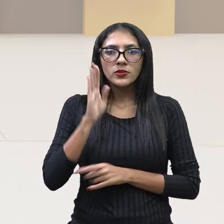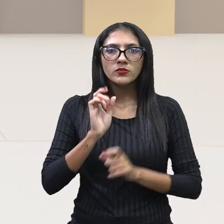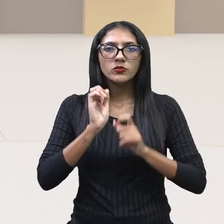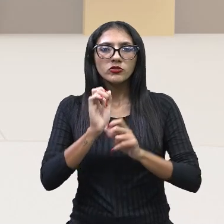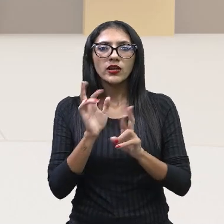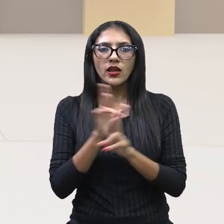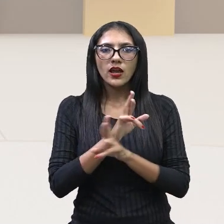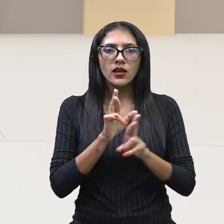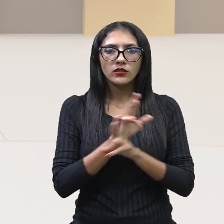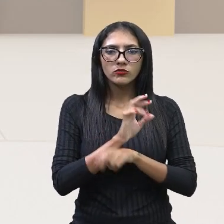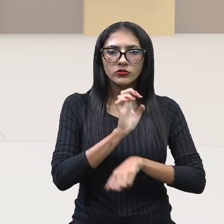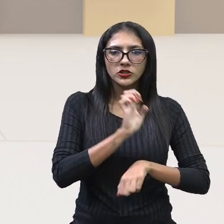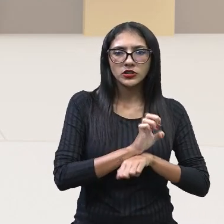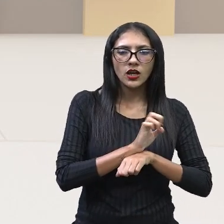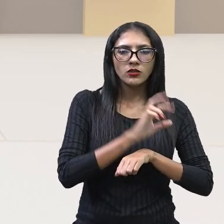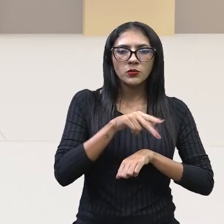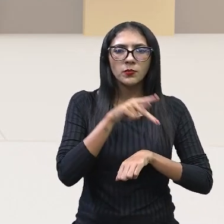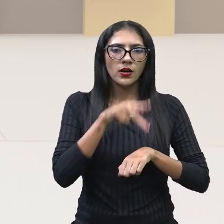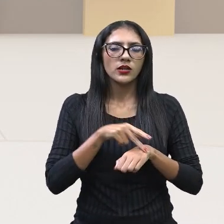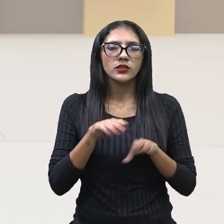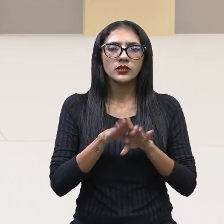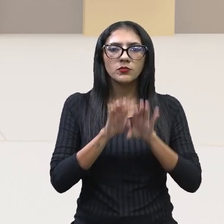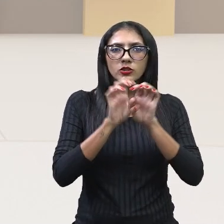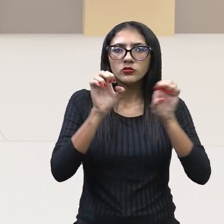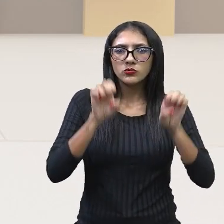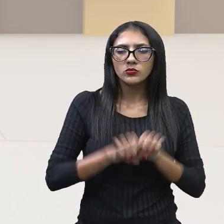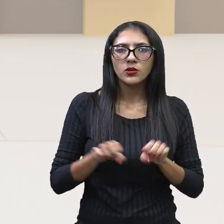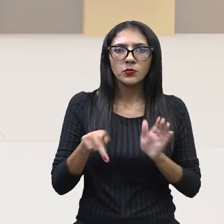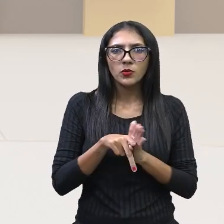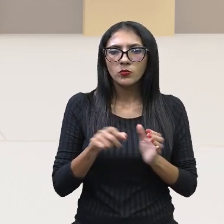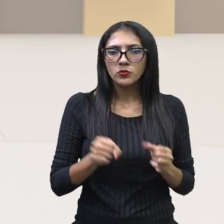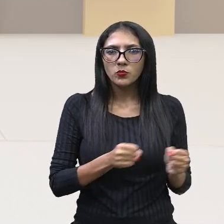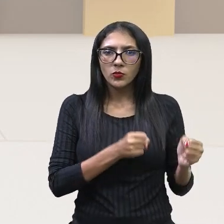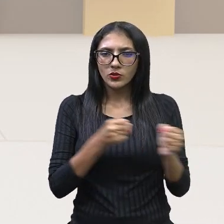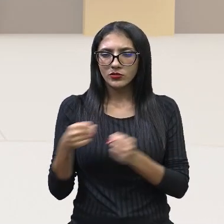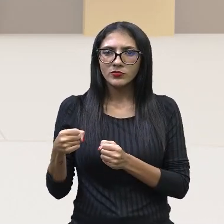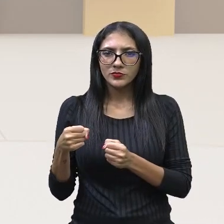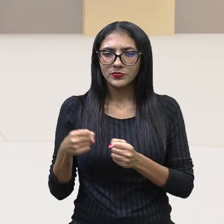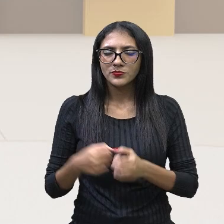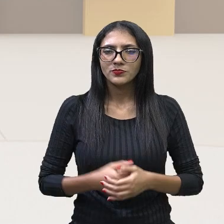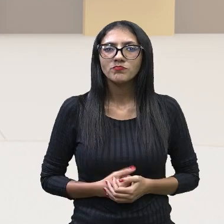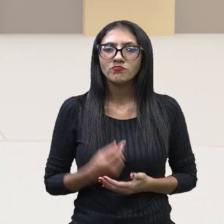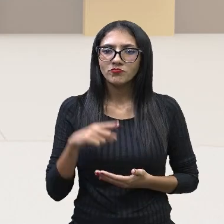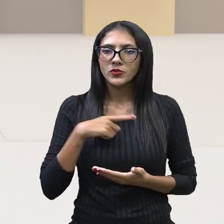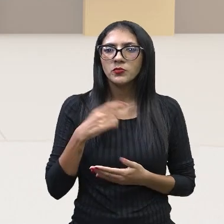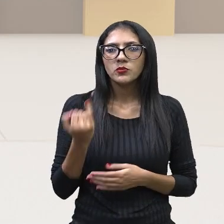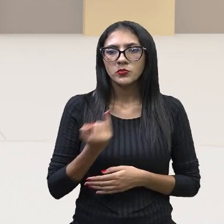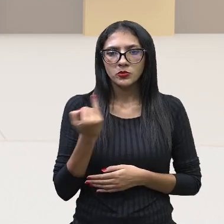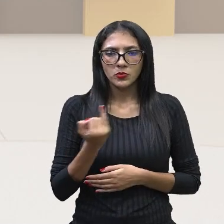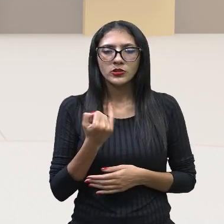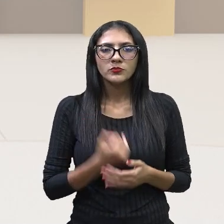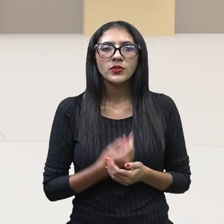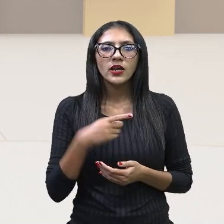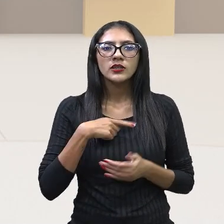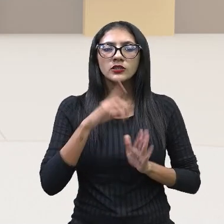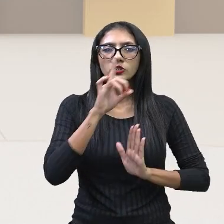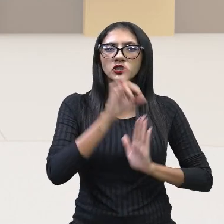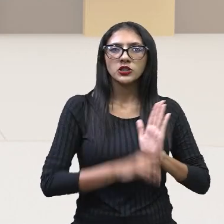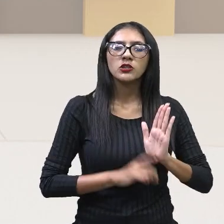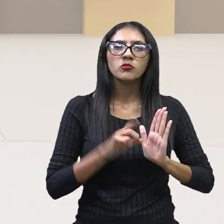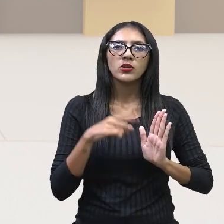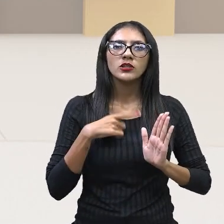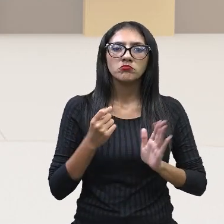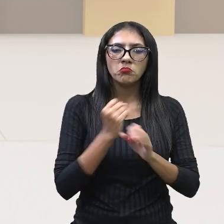Estado e suas estruturas de poder. Isso aqui é muito importante, tá? Esses direitos, eles nos protegem